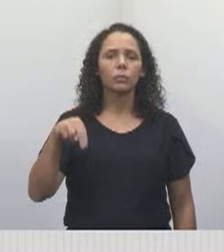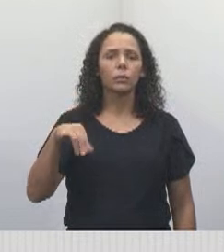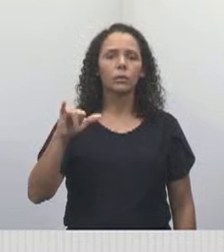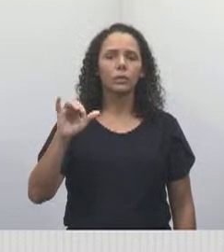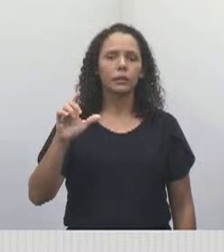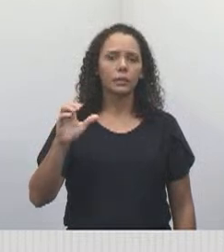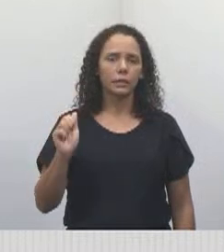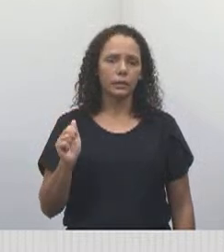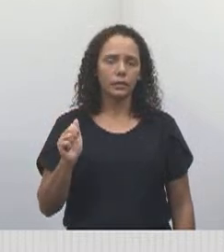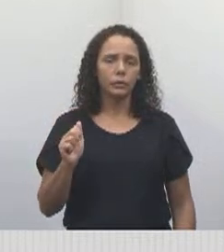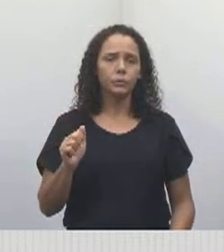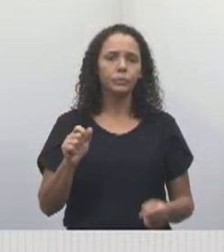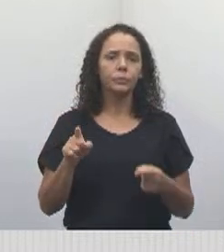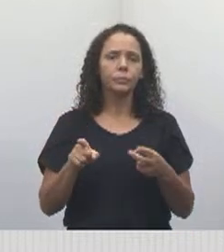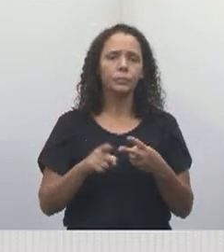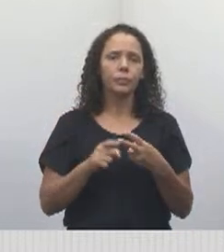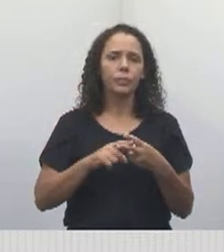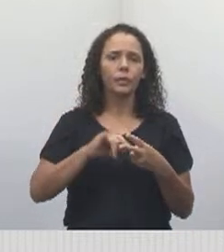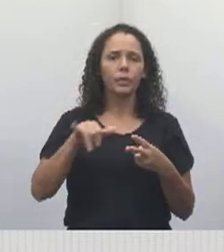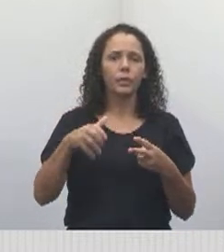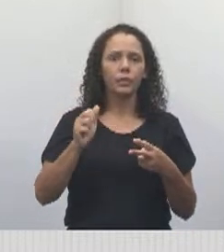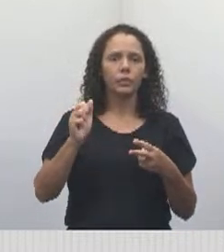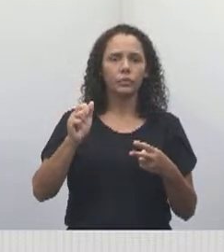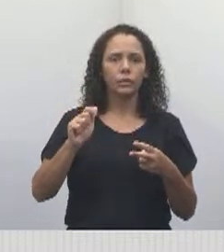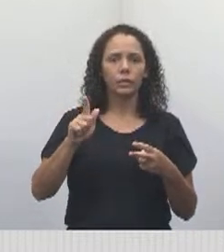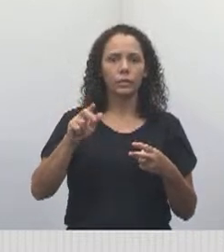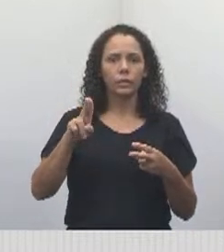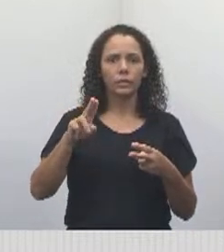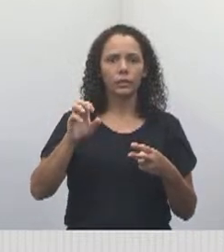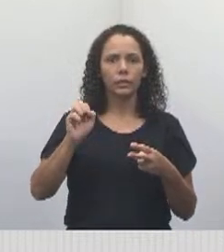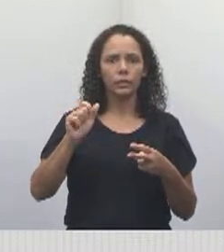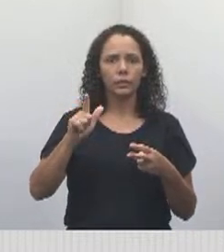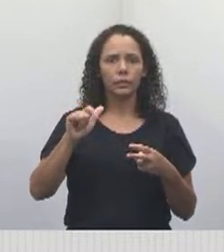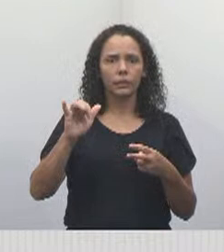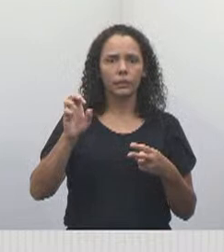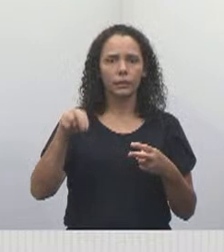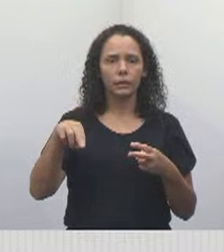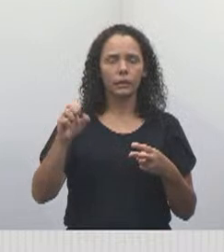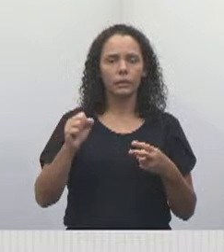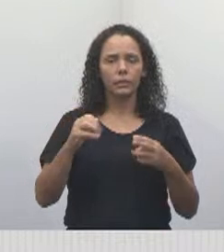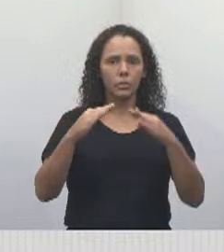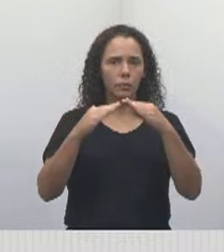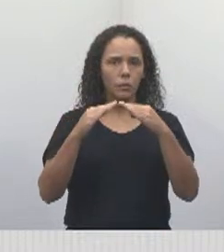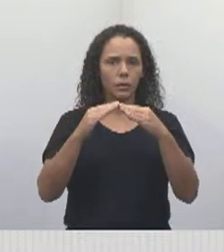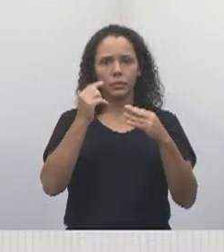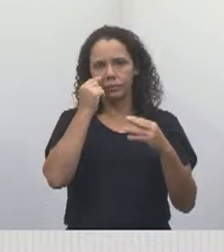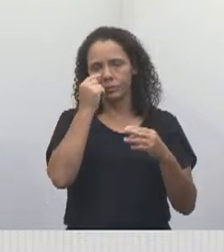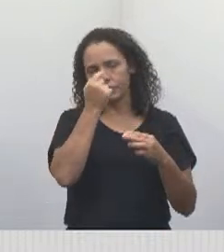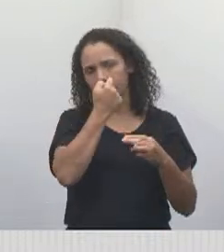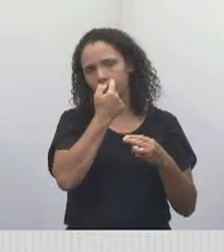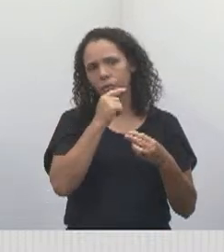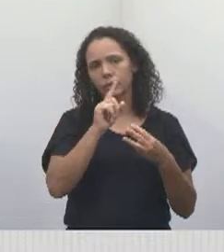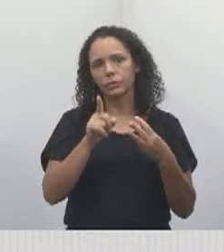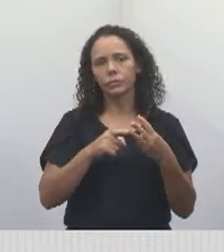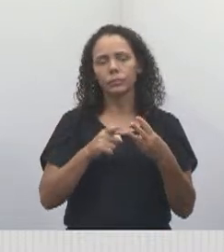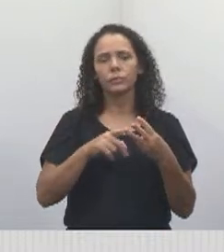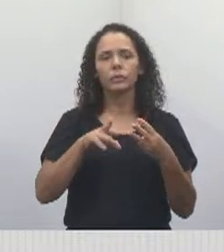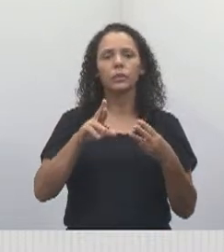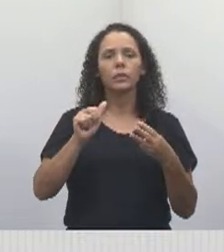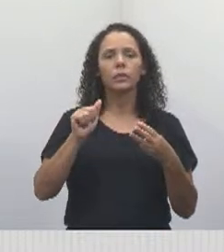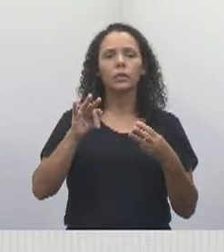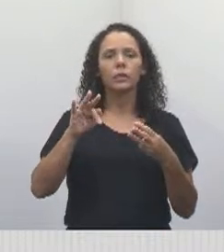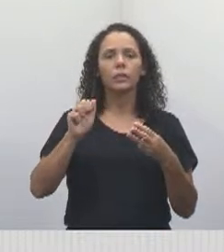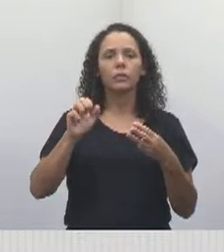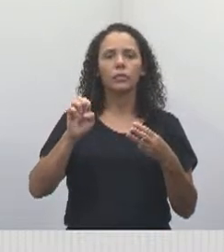região oeste. A Jaqueline, que mora aqui no Parque Santo Antônio, Bela Vista, aqui na região do Bela Vista. O Rafael,